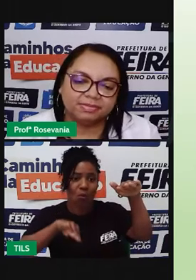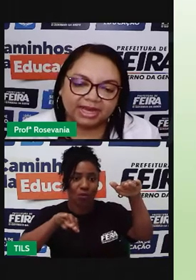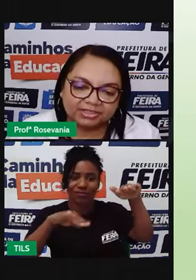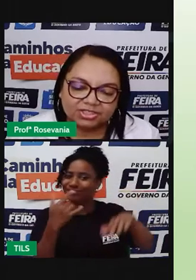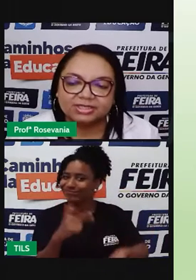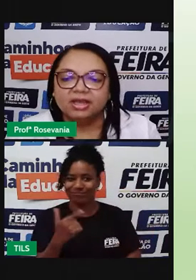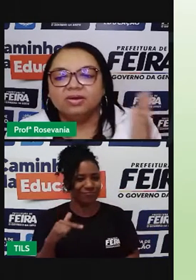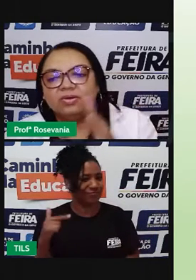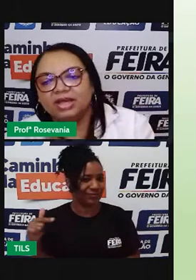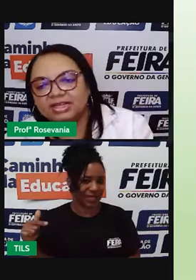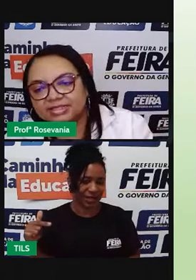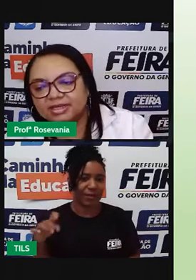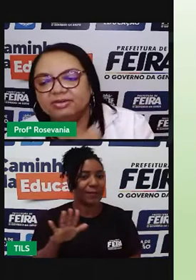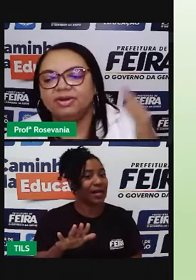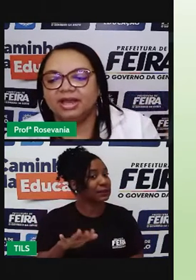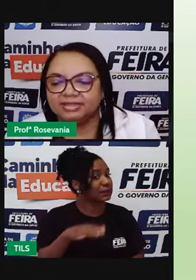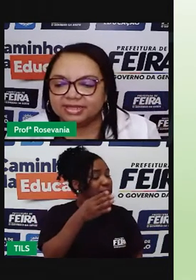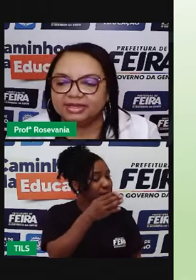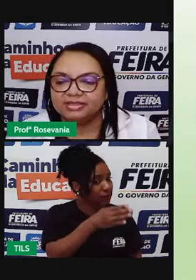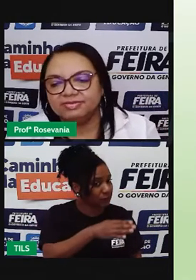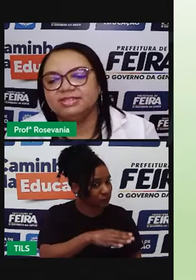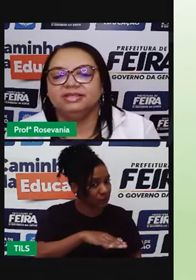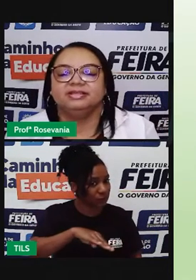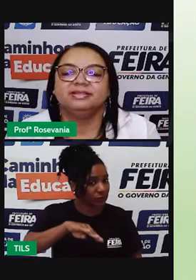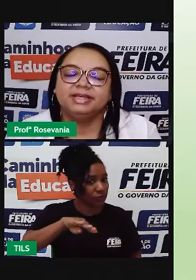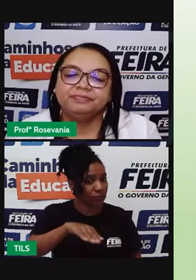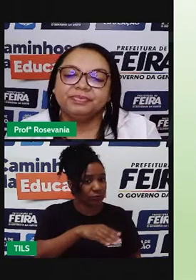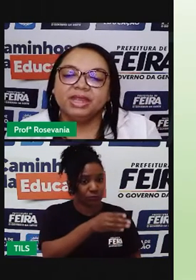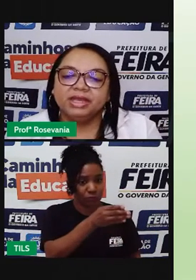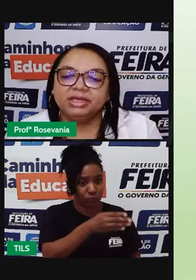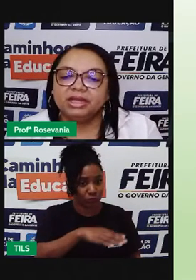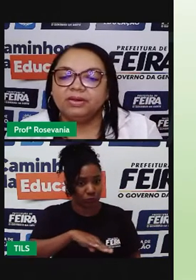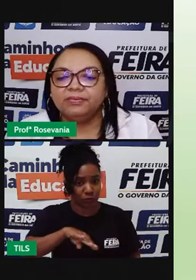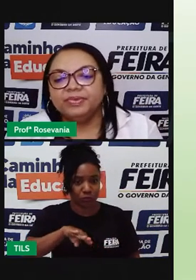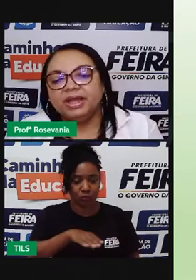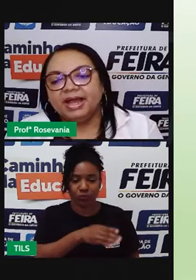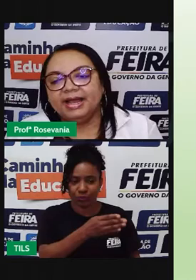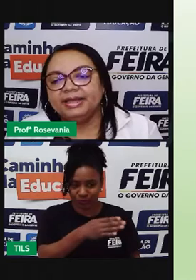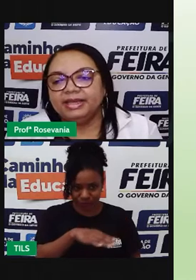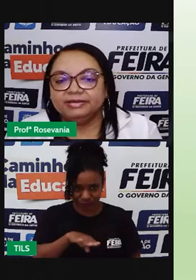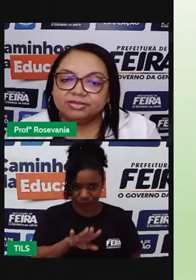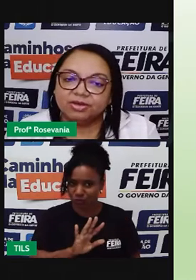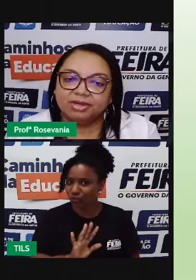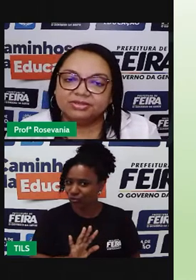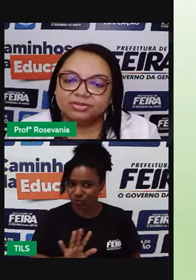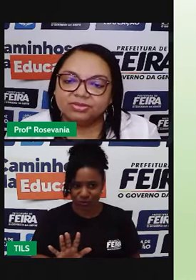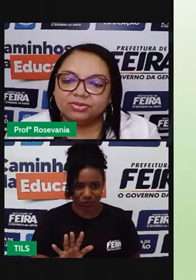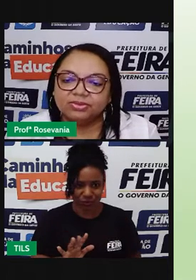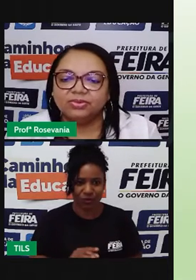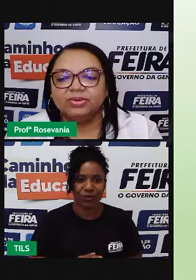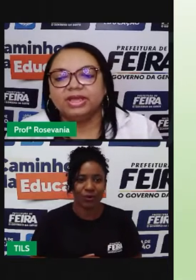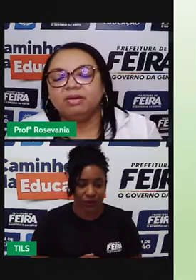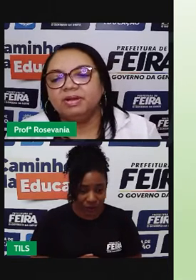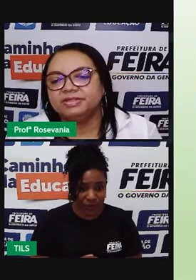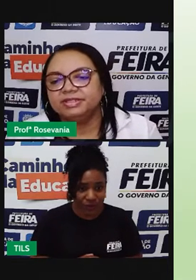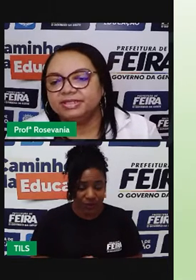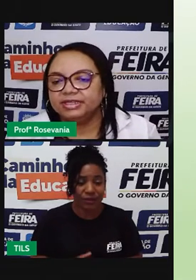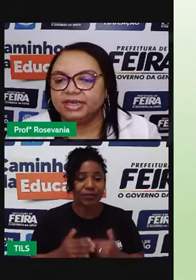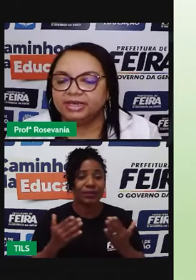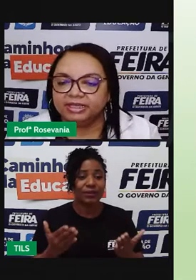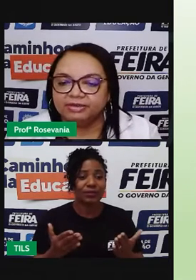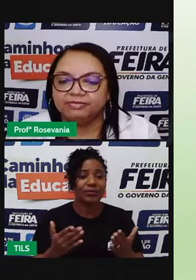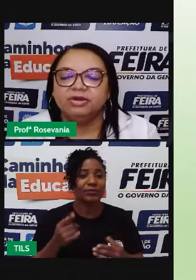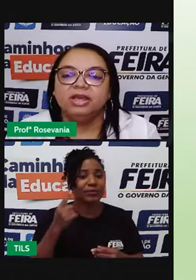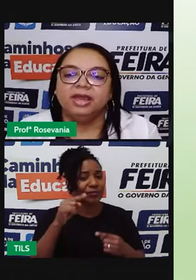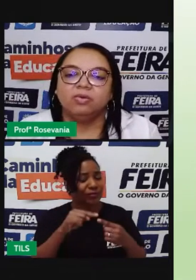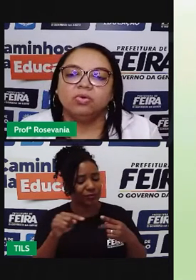seja, mais baixas com relação às áreas vizinhas, né. Então, aqui, somando isso tudo, o que eu posso dizer